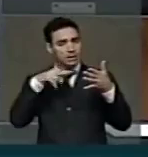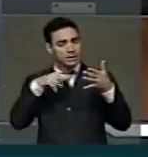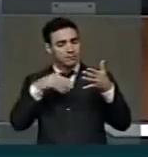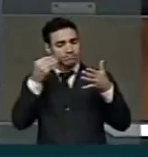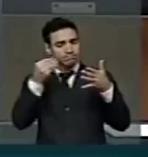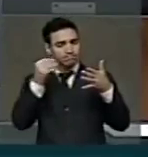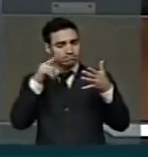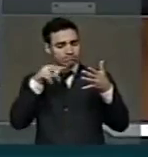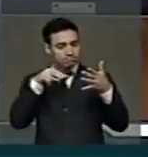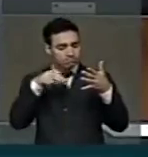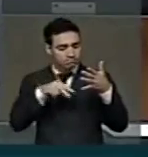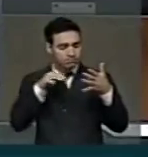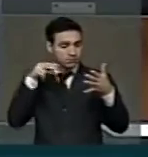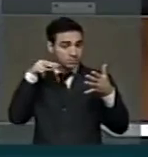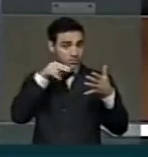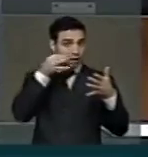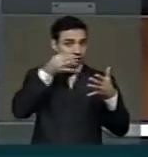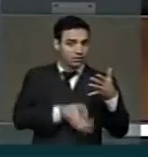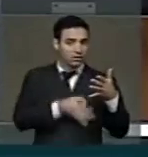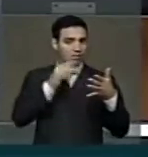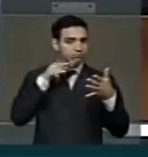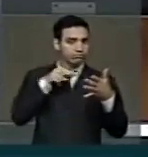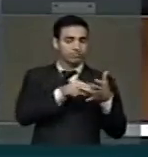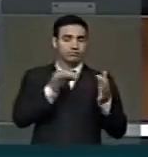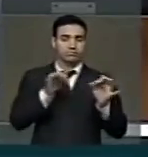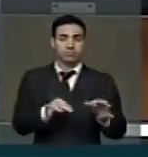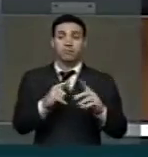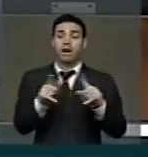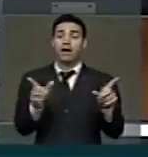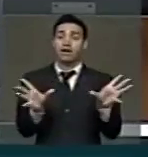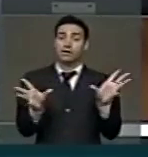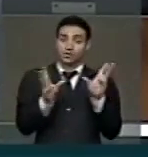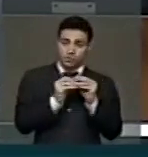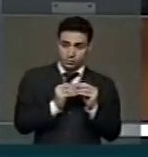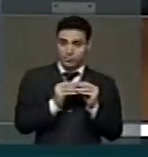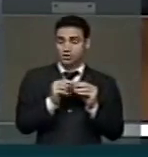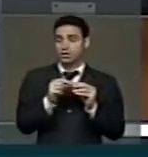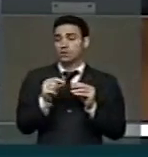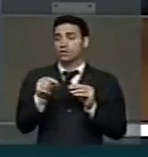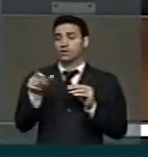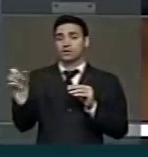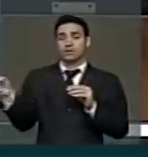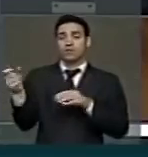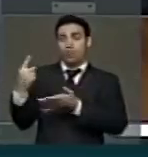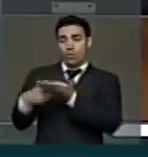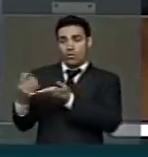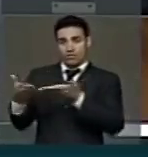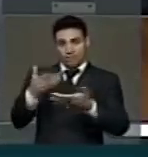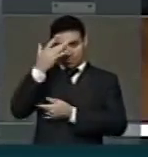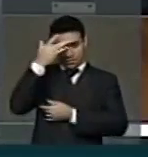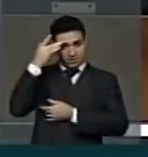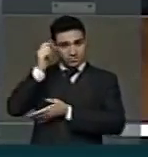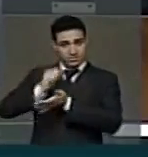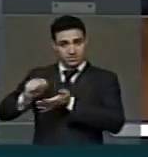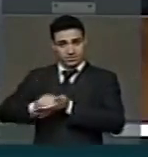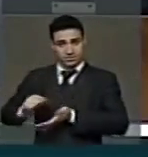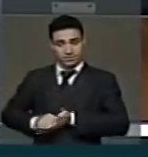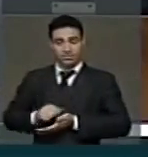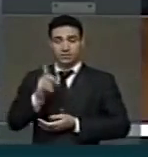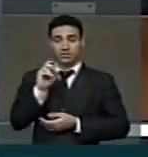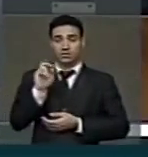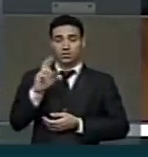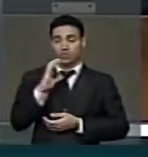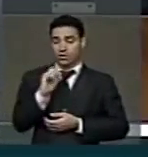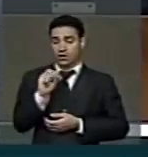mas, para ter uma síntese da nota, eu quero convidar um dos subscritores, autores da nota técnica, Dr. Carlos